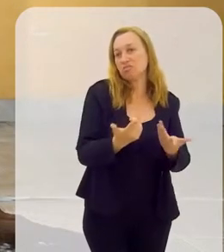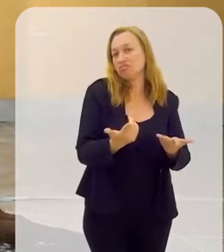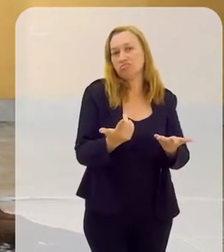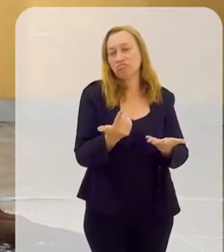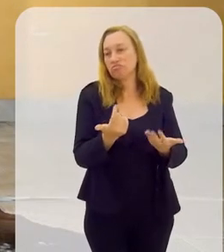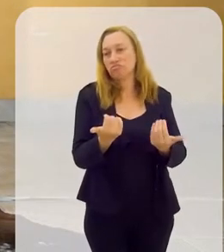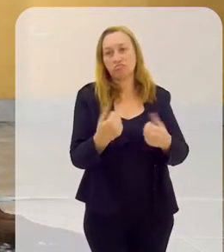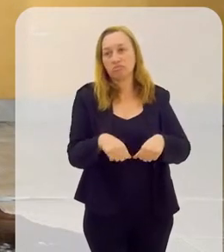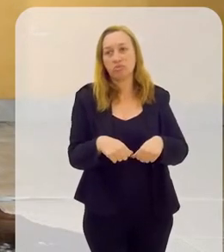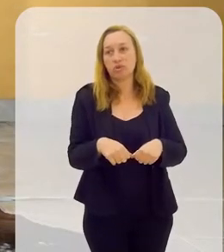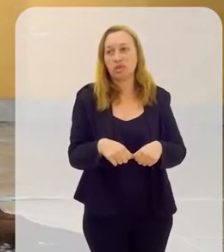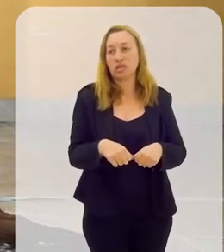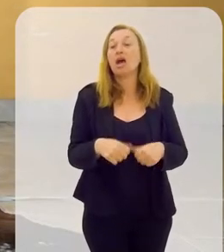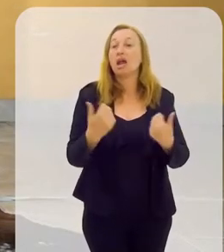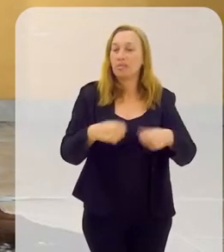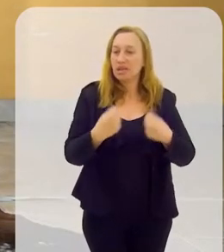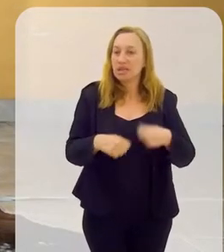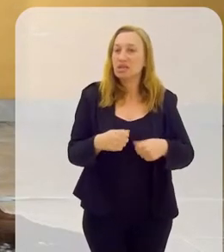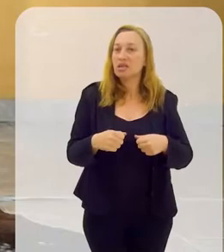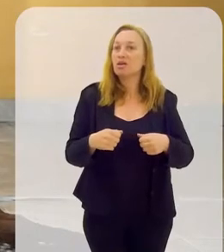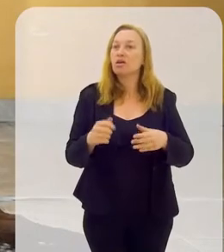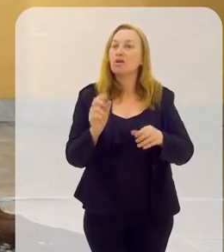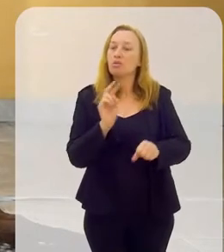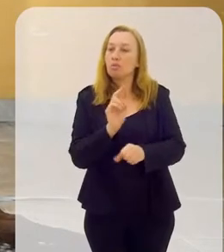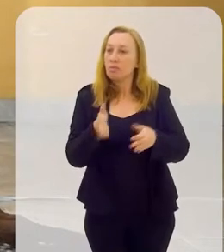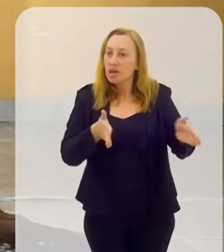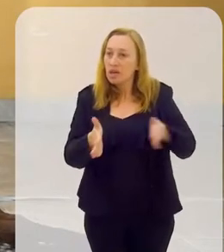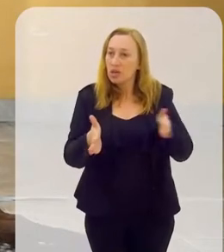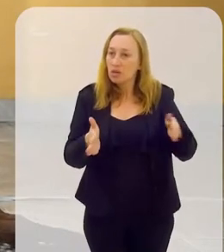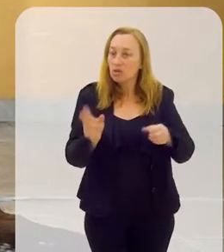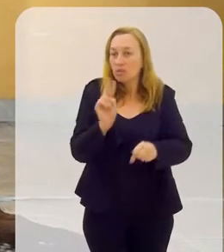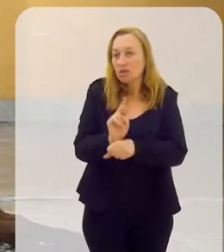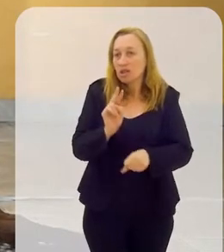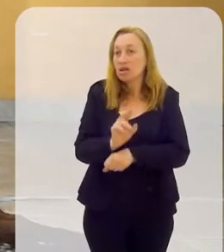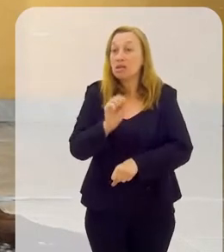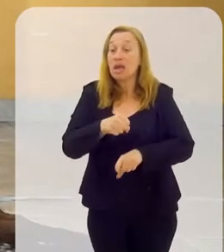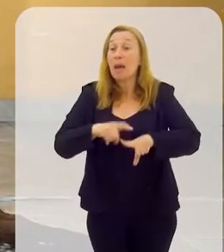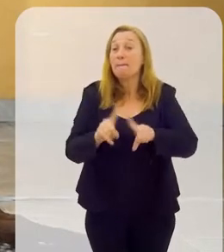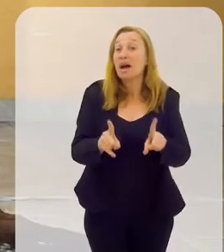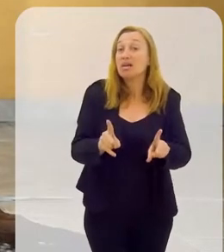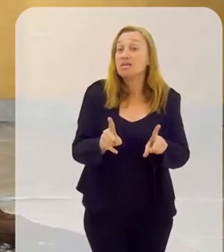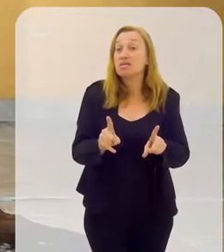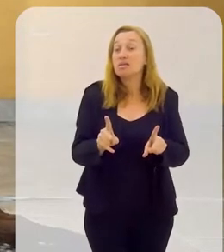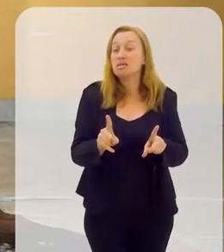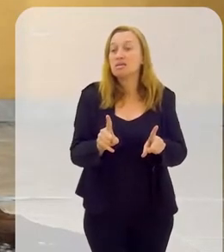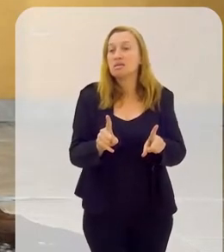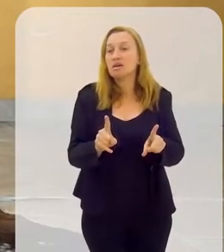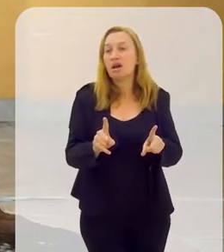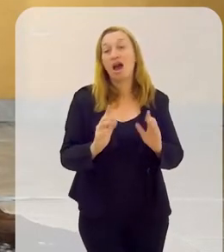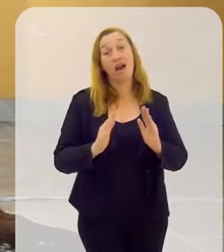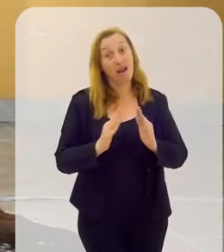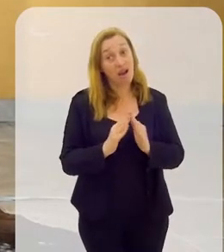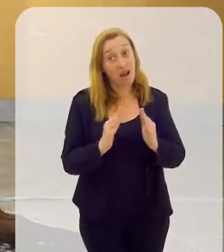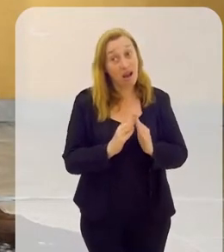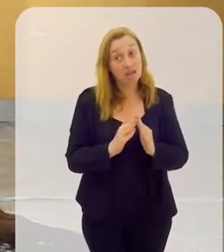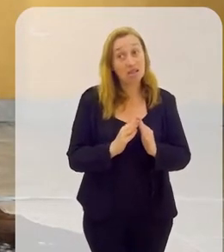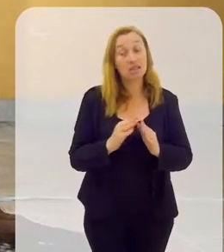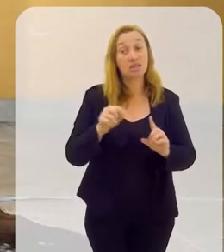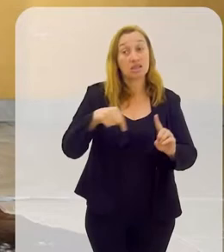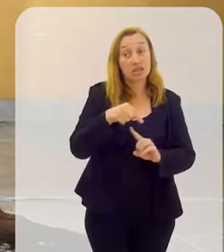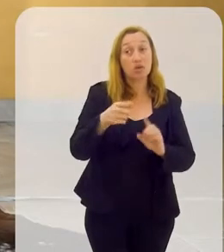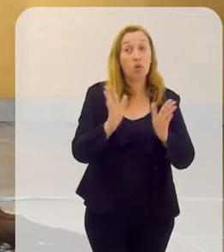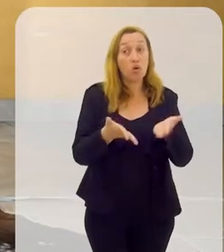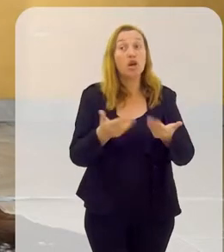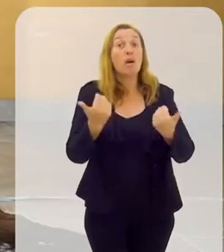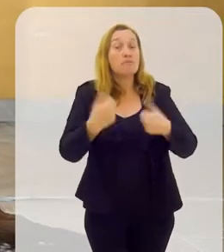naquele momento, ela precisa ter o seu período de resguardo, sim, né, Mas aí é uma coisa que a casa de